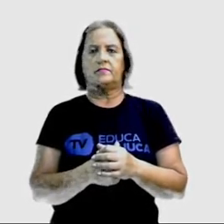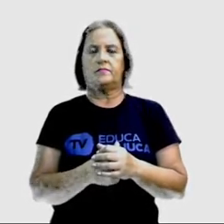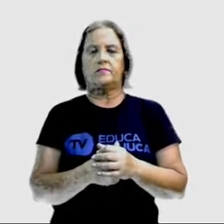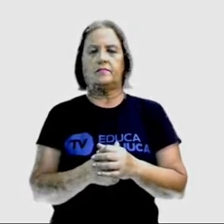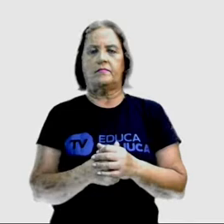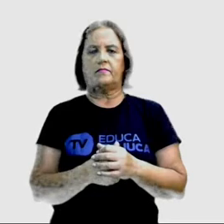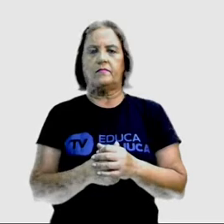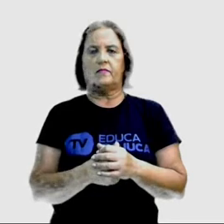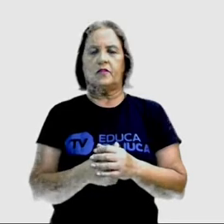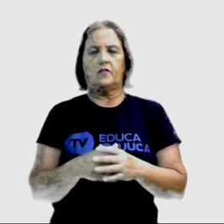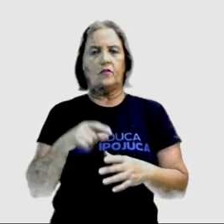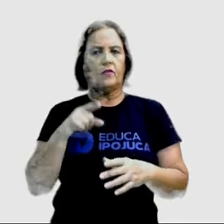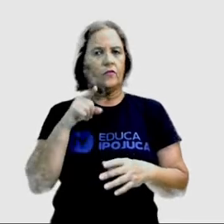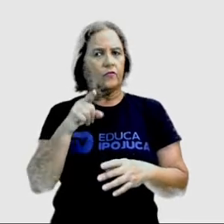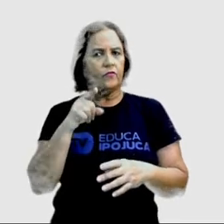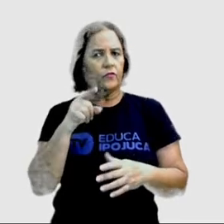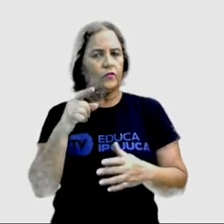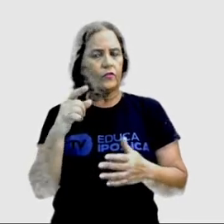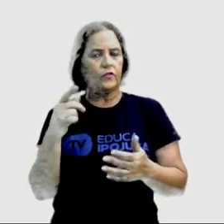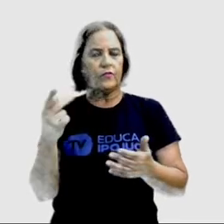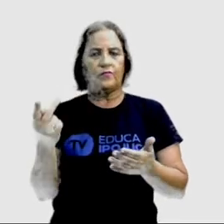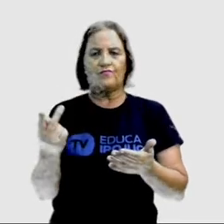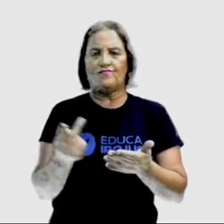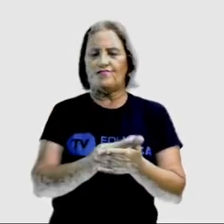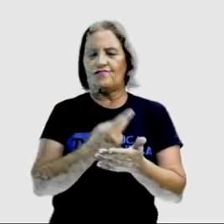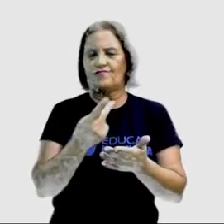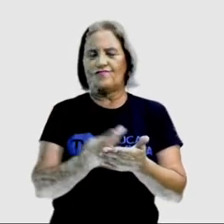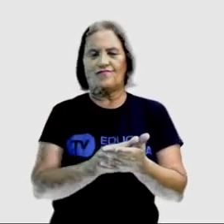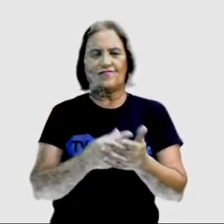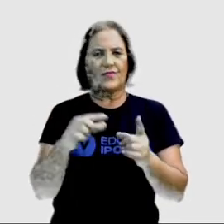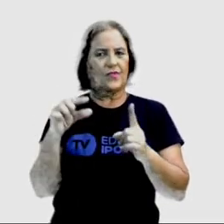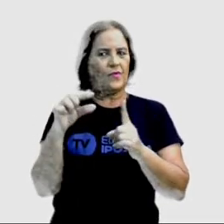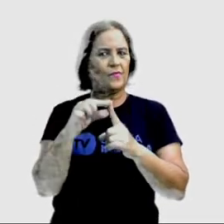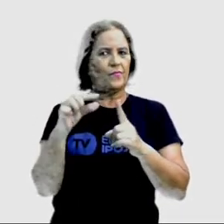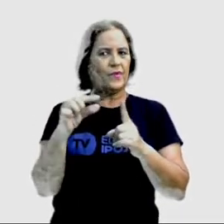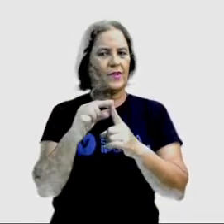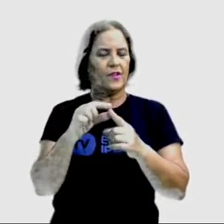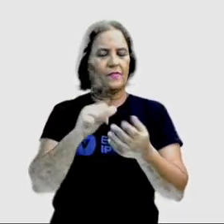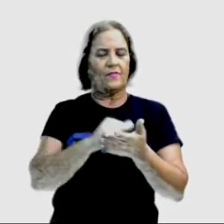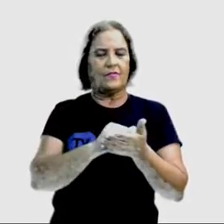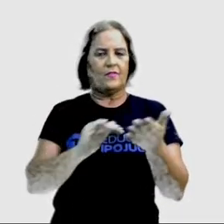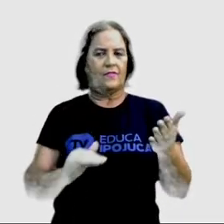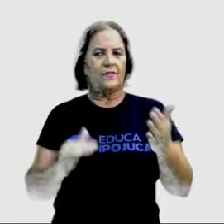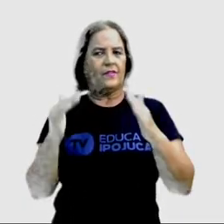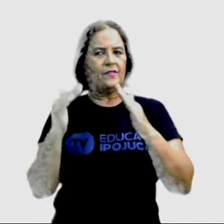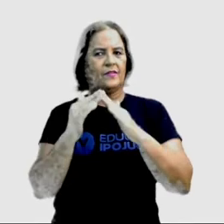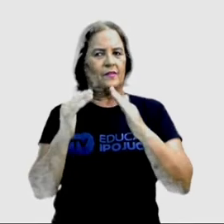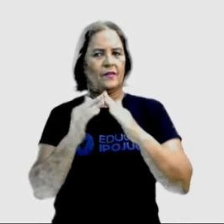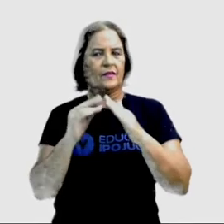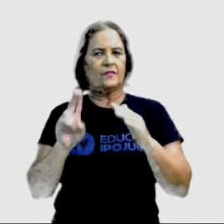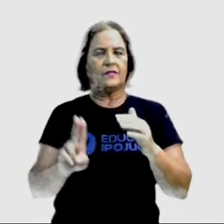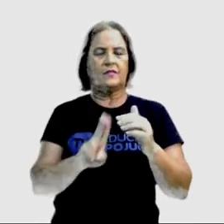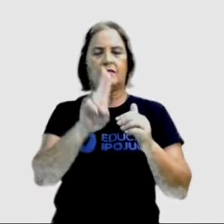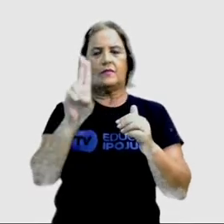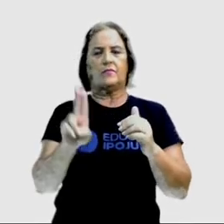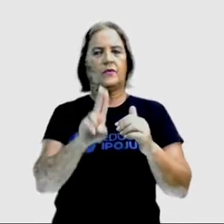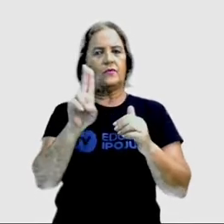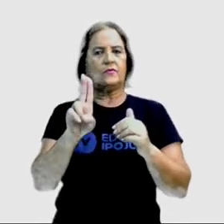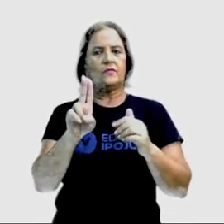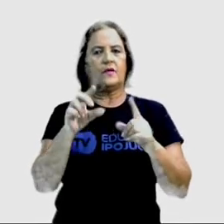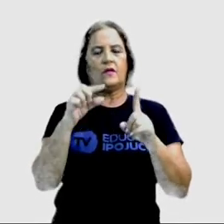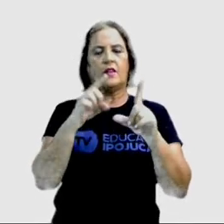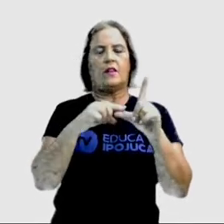Ou seja, você errou essa palavra no seu dever de casa. Você deveria usar a letra S ao invés do Z.